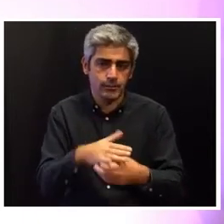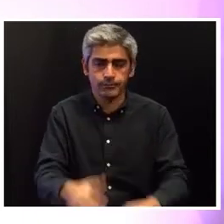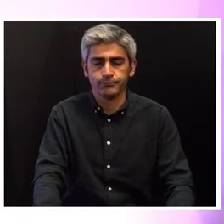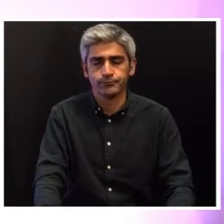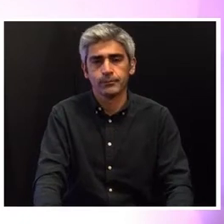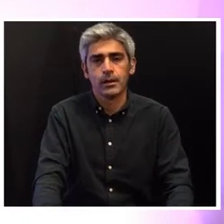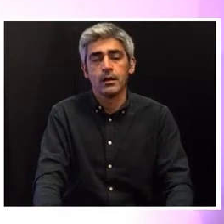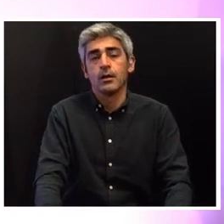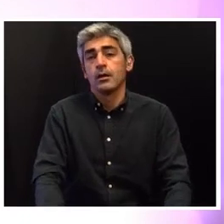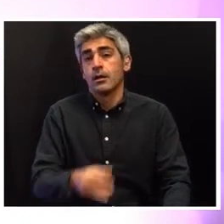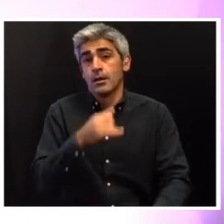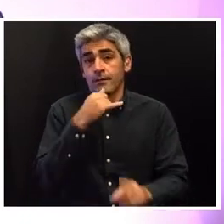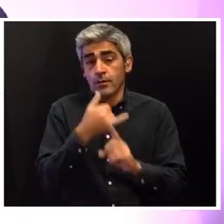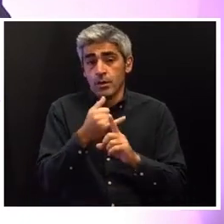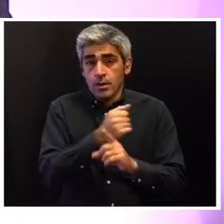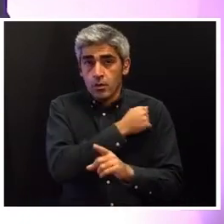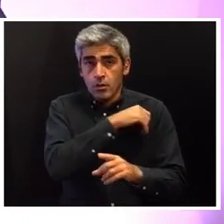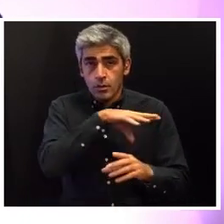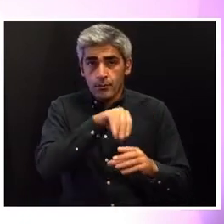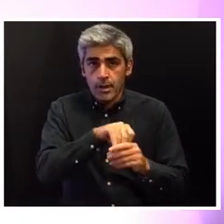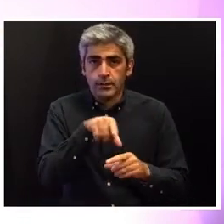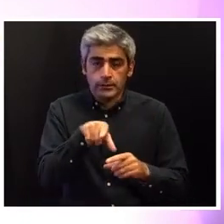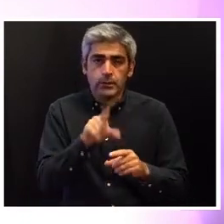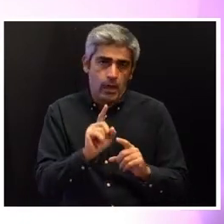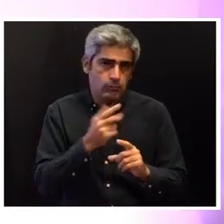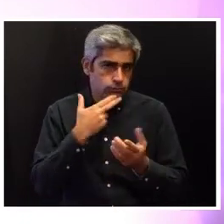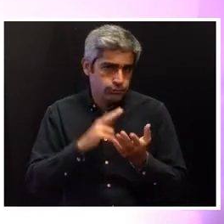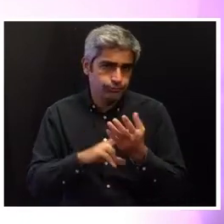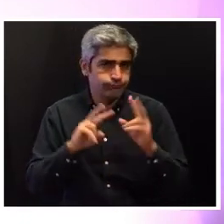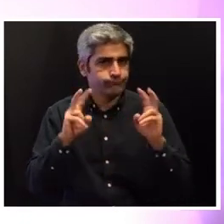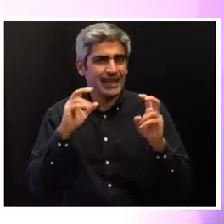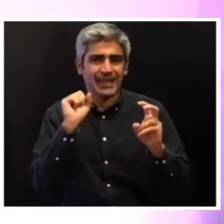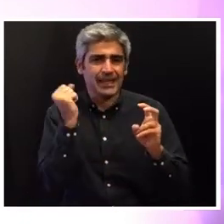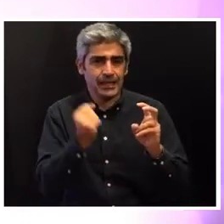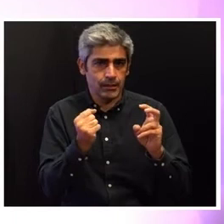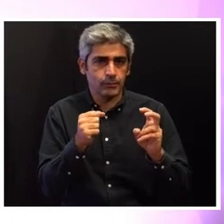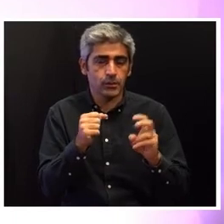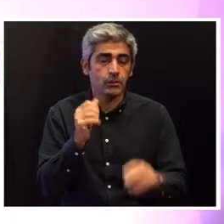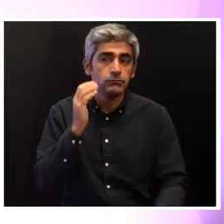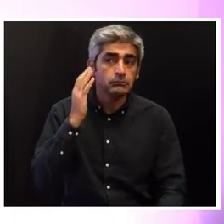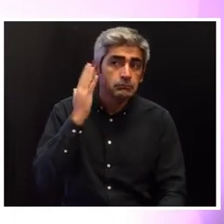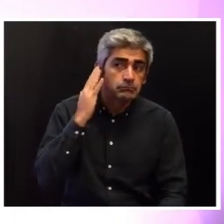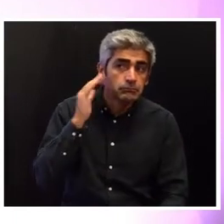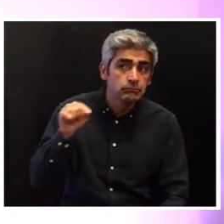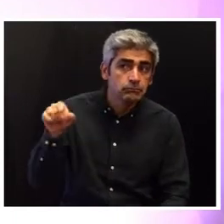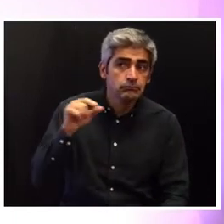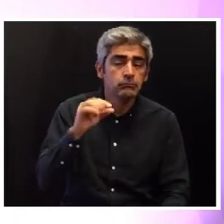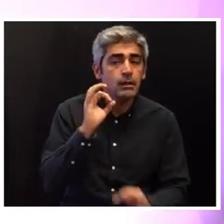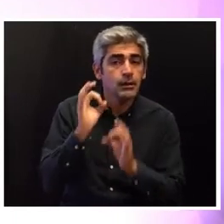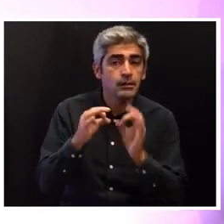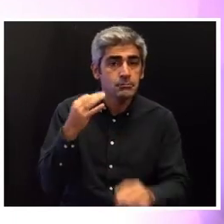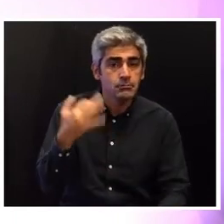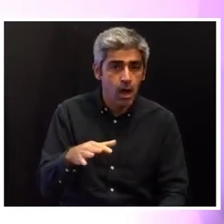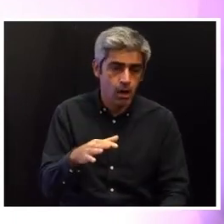A violência doméstica é um crime e, por isso, a notícia da prática de maus-tratos desencadeia um